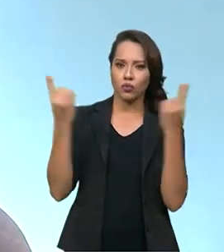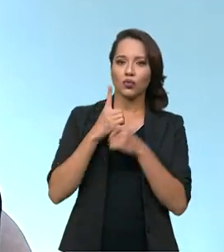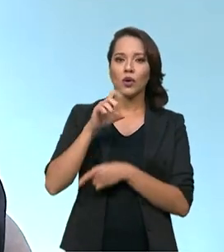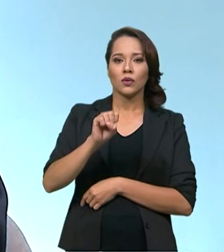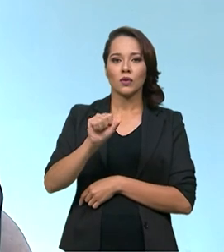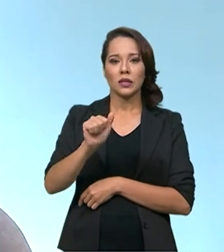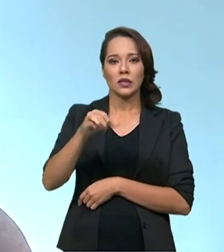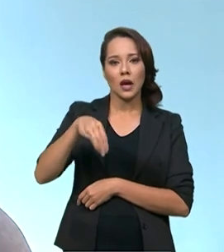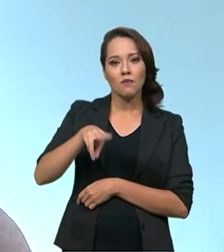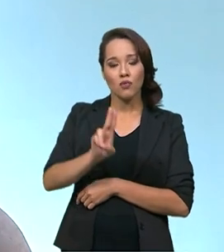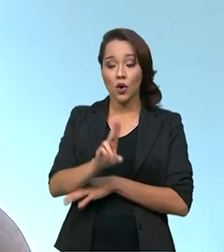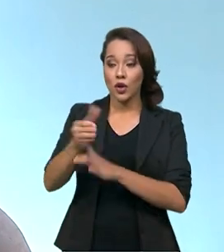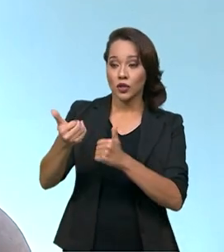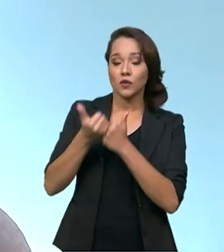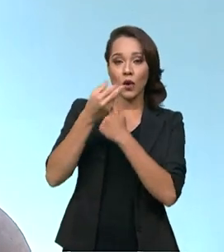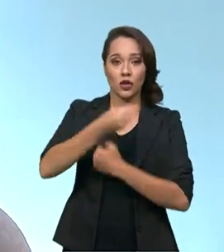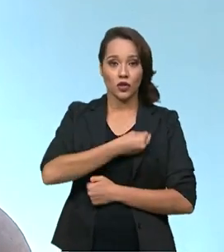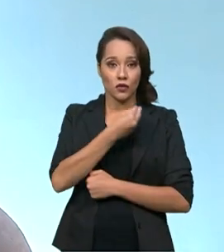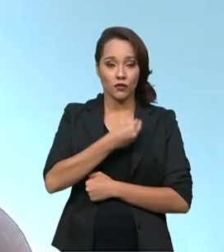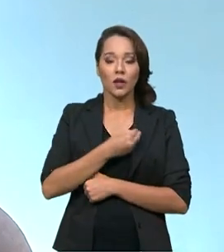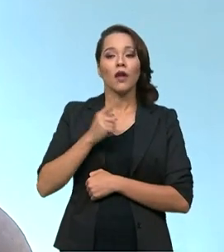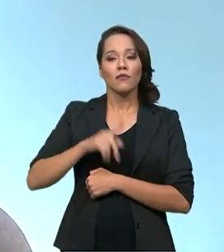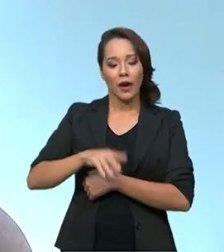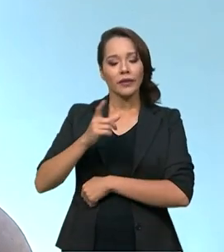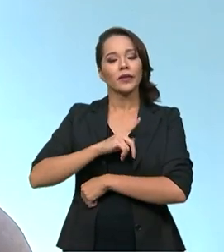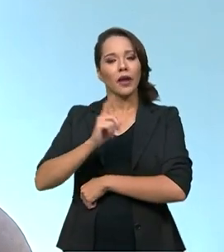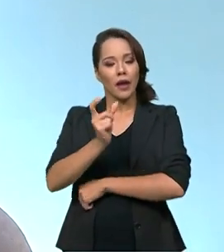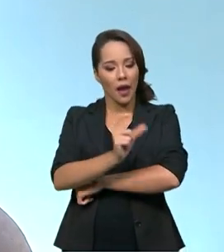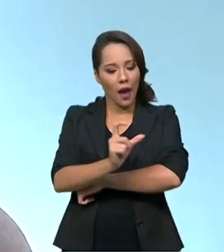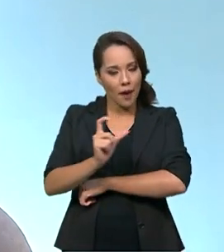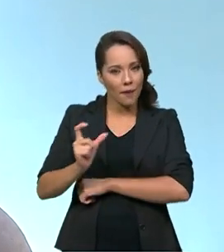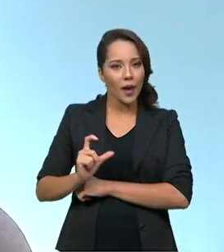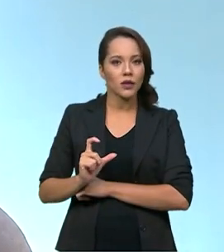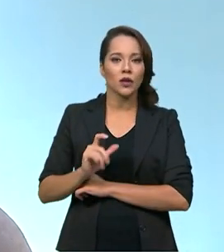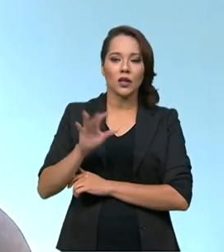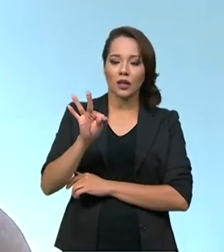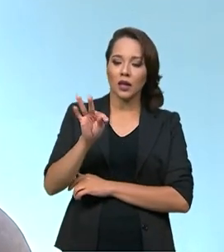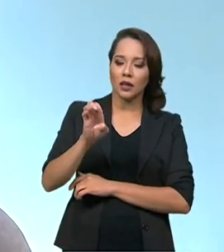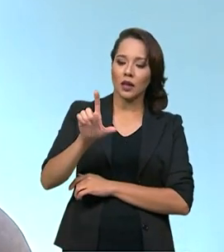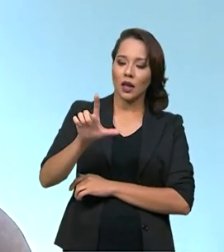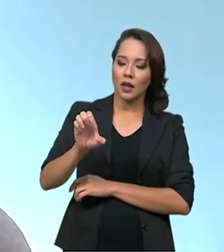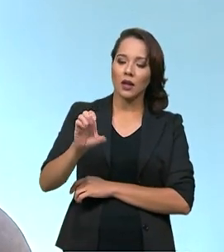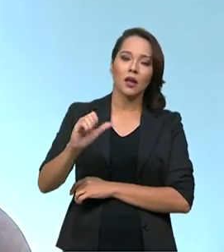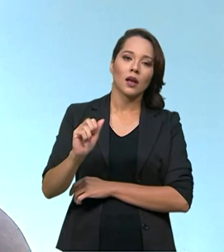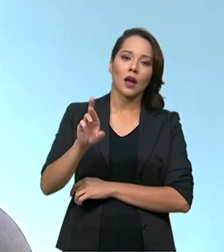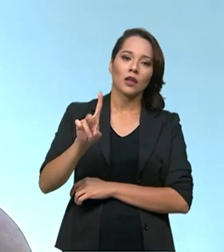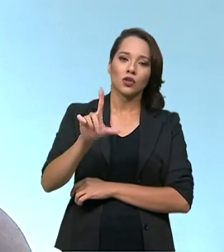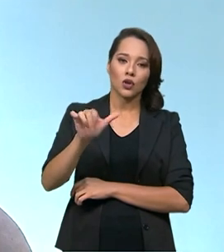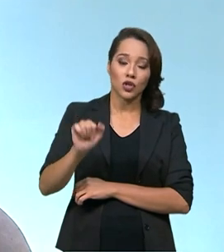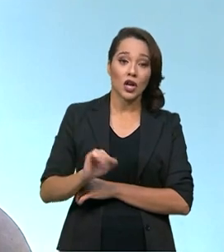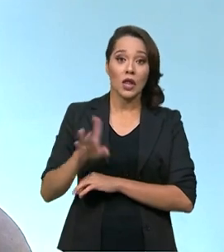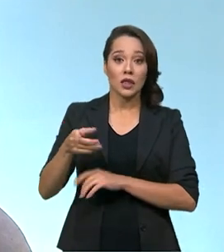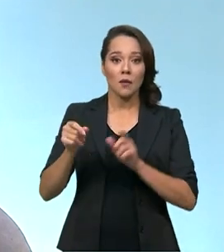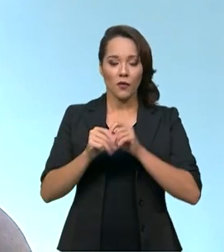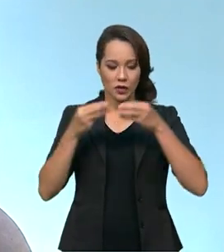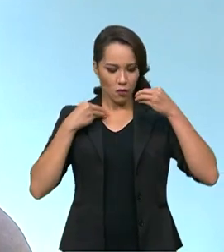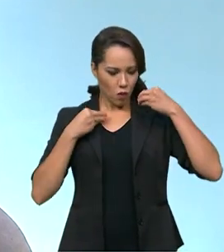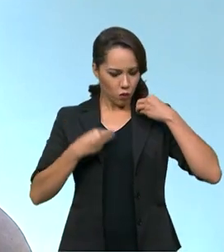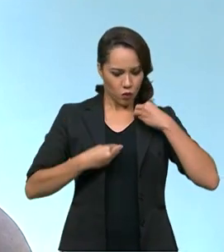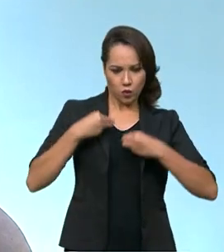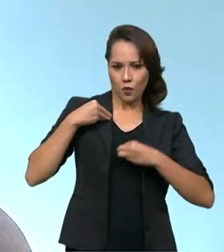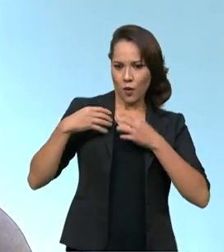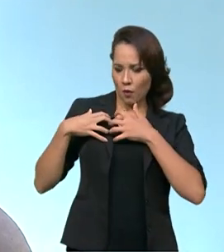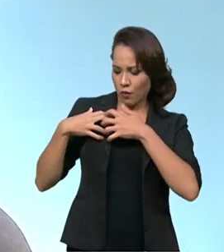SAMU, as de suporte de vida avançado, vão contar com o recurso da telecardiologia. Então, possível fazer um eletrocardiograma,